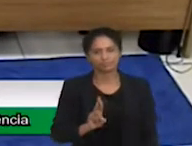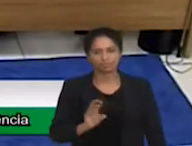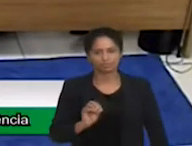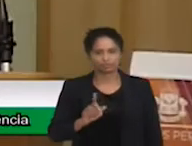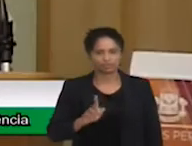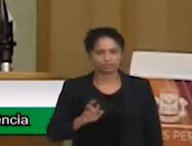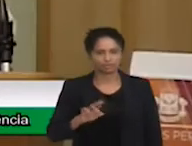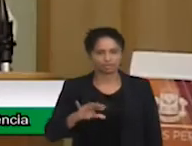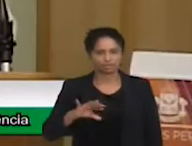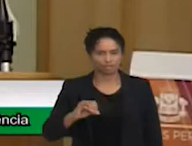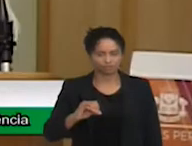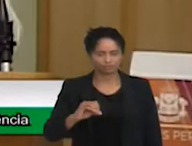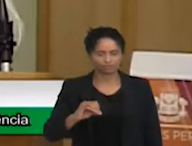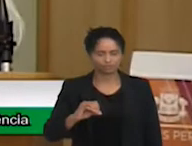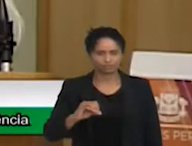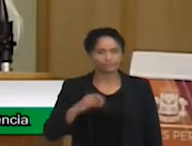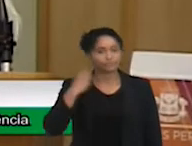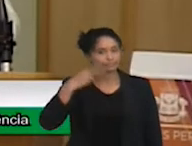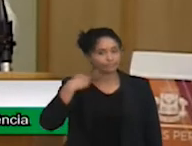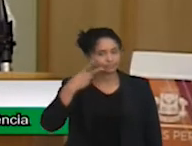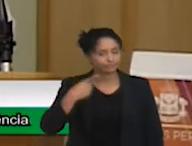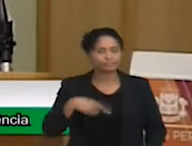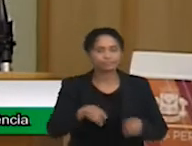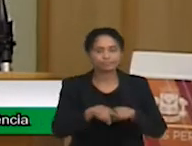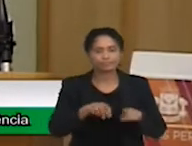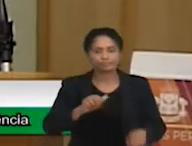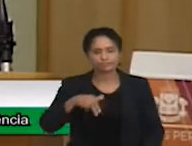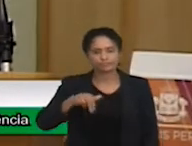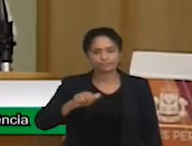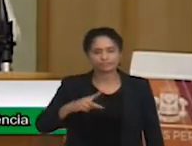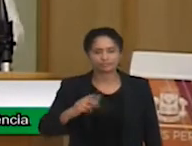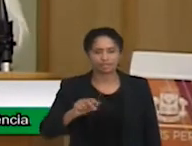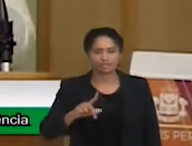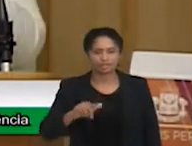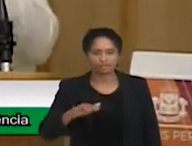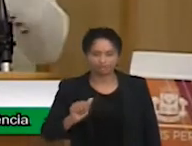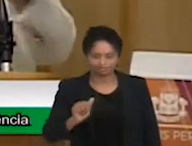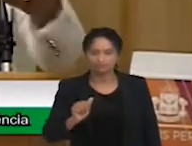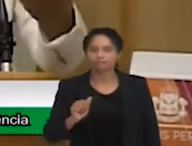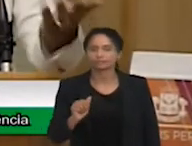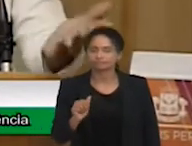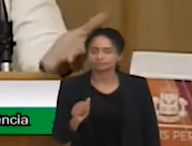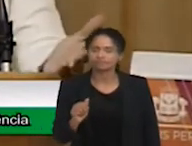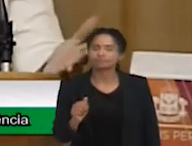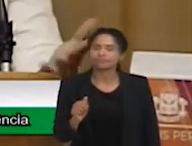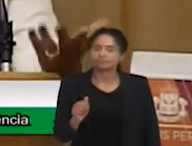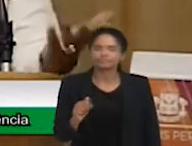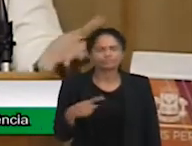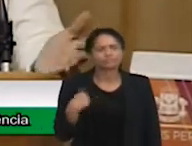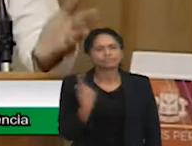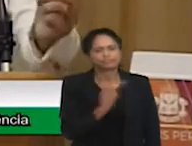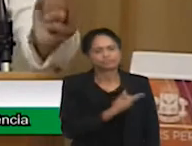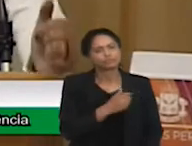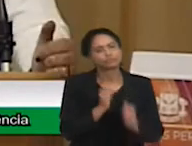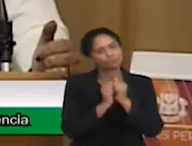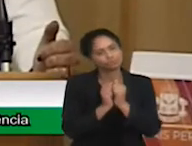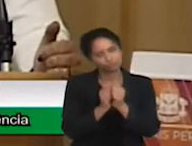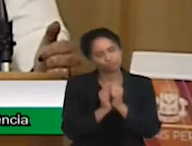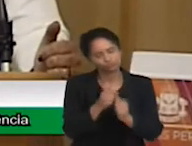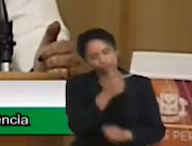vereador, a Ana Paula Rossi, que é muito atuante, essa semana ainda nós estivemos juntas